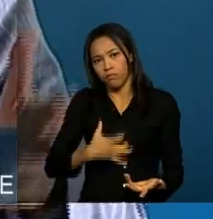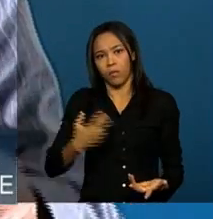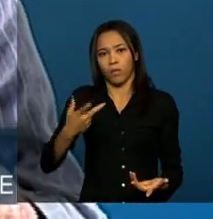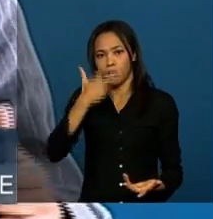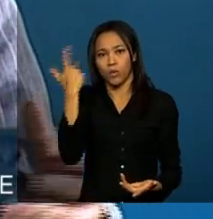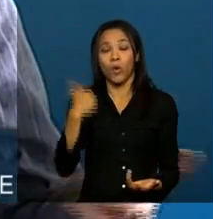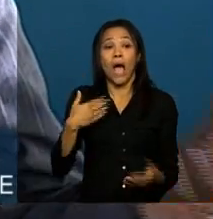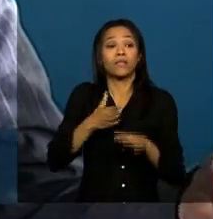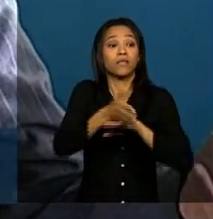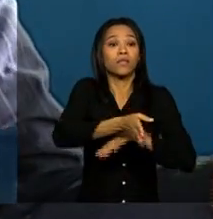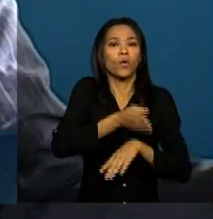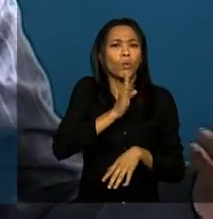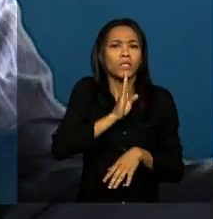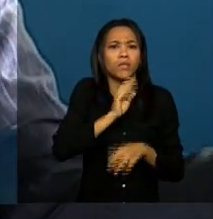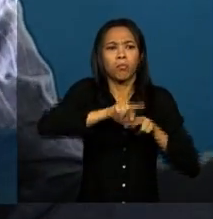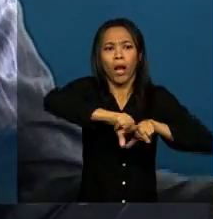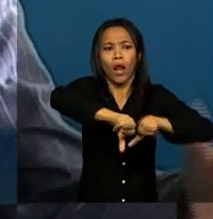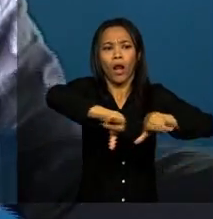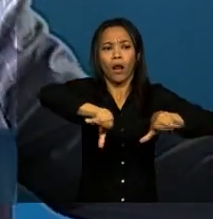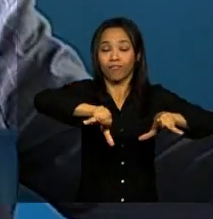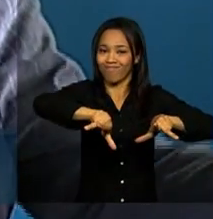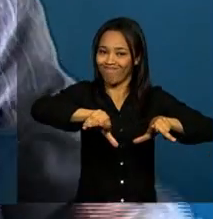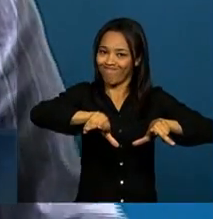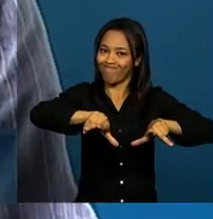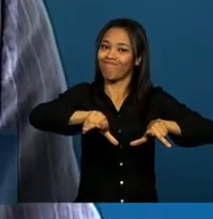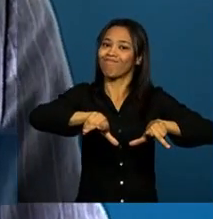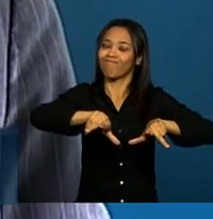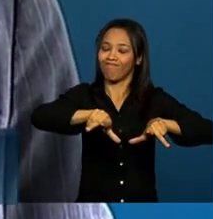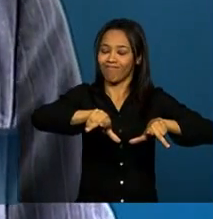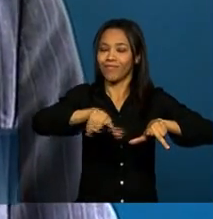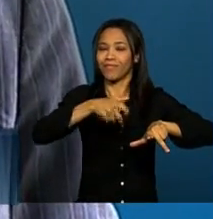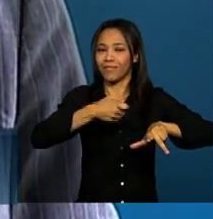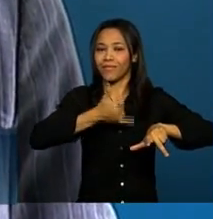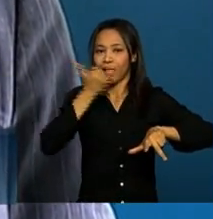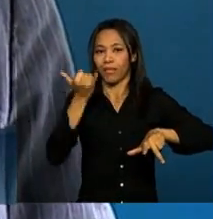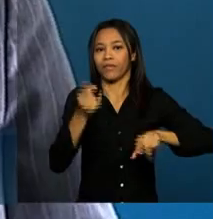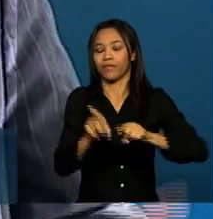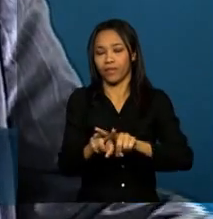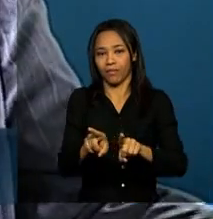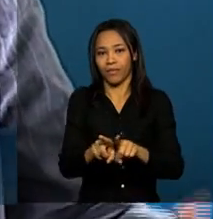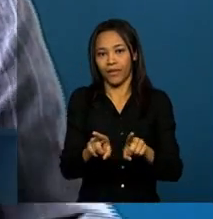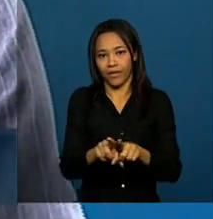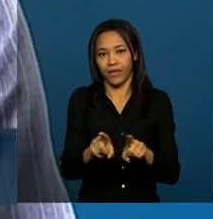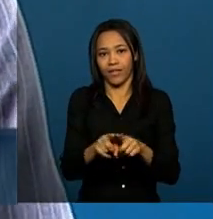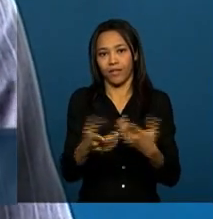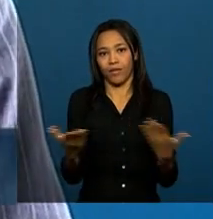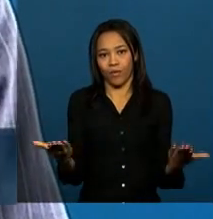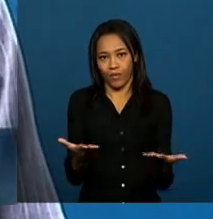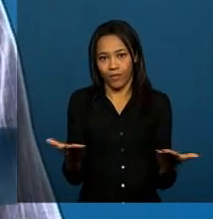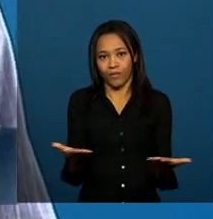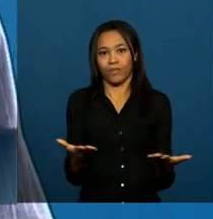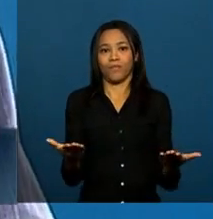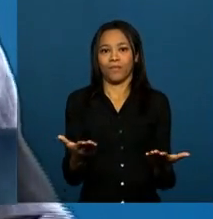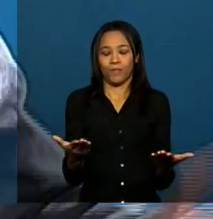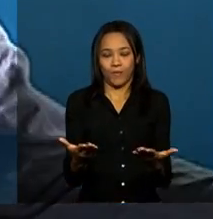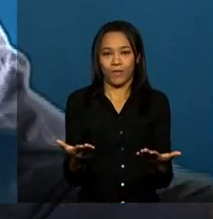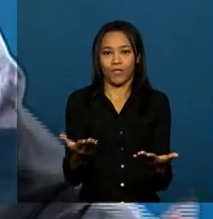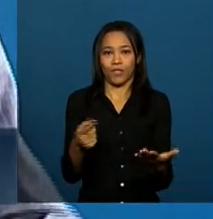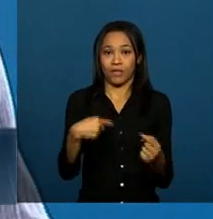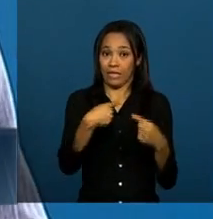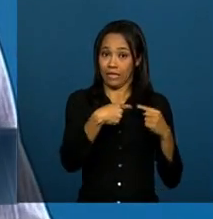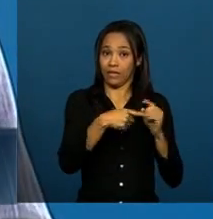acesso ao conhecimento sem nos relacionarmos diretamente com essa problemática que está aqui exposta pela